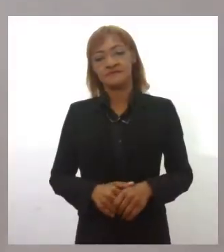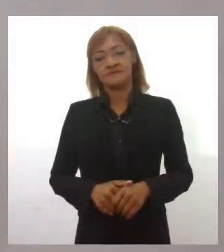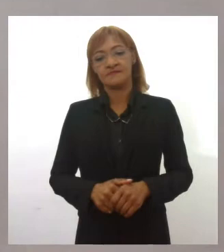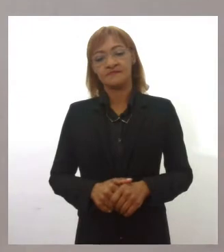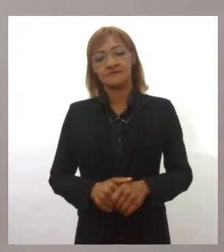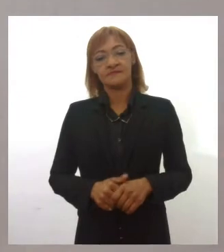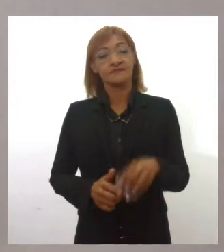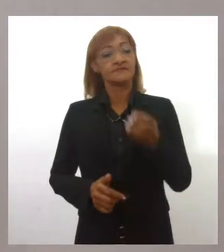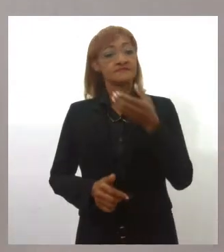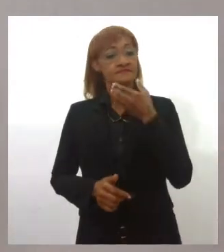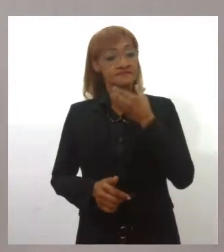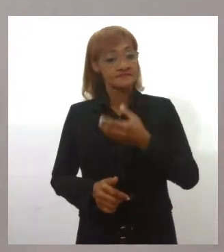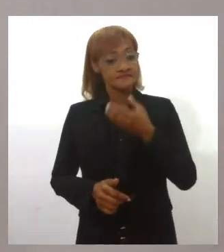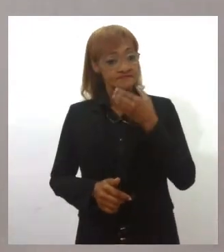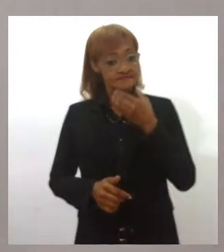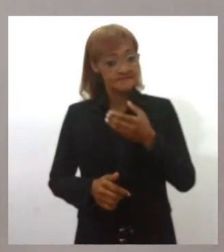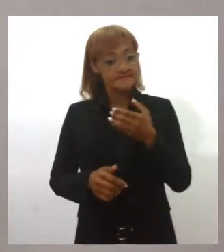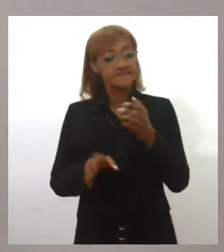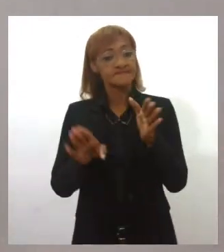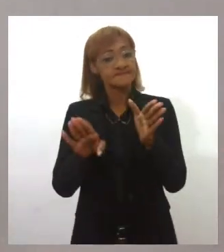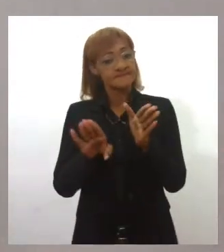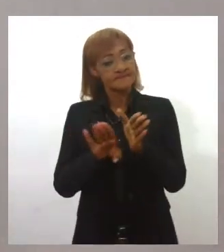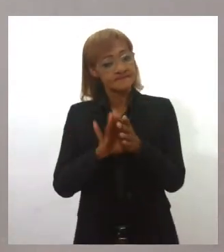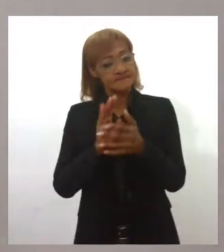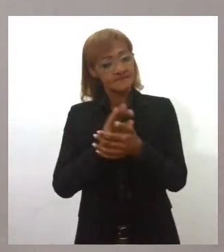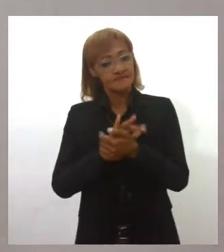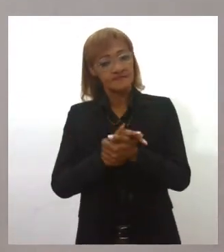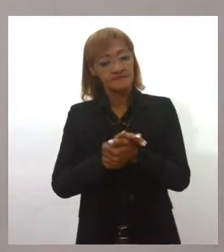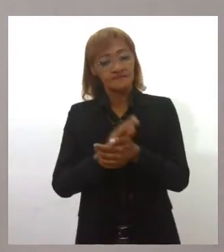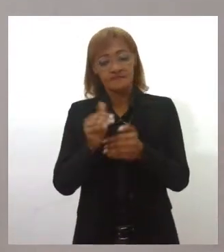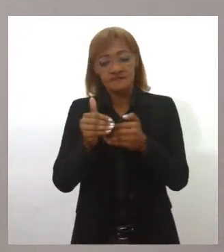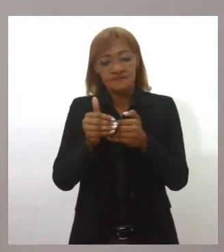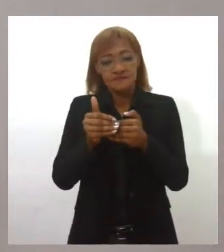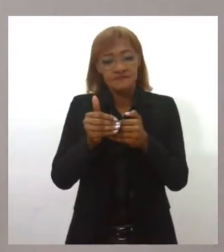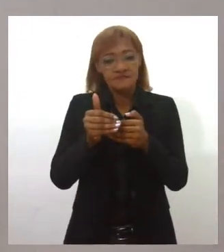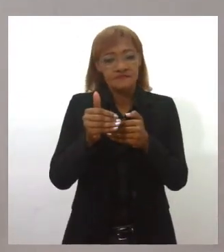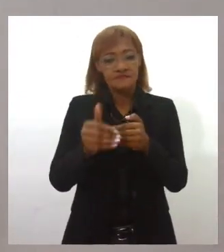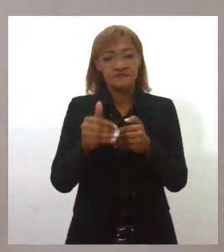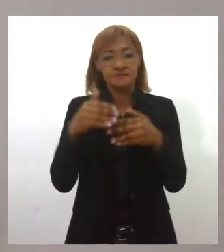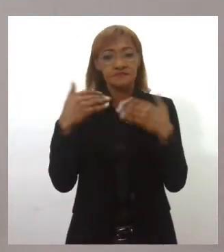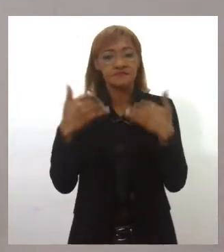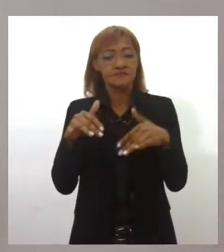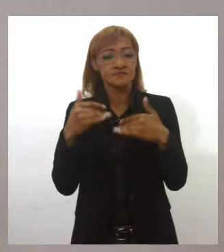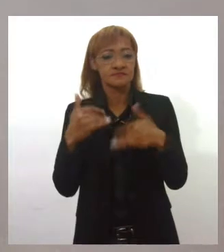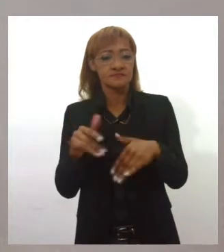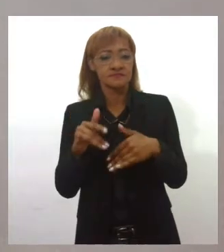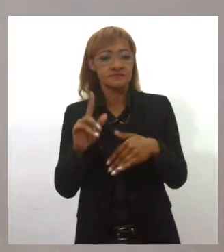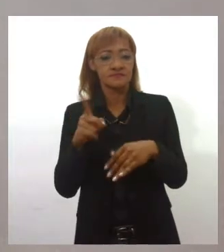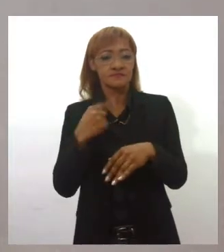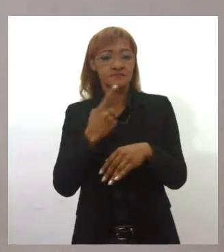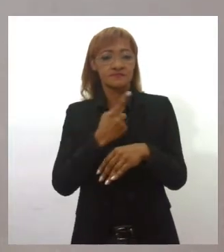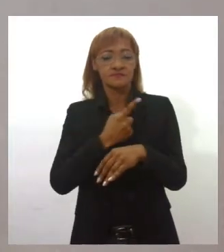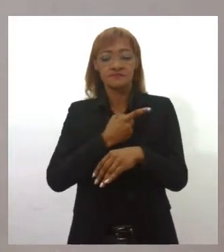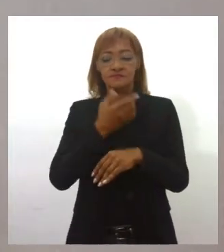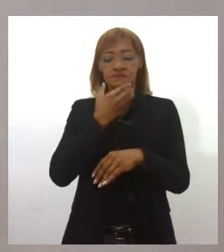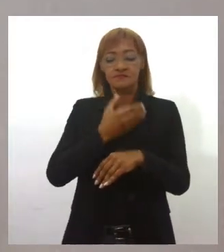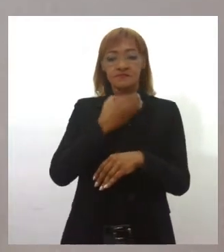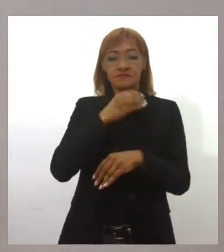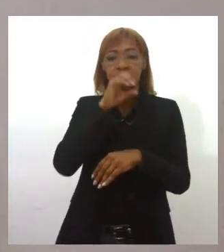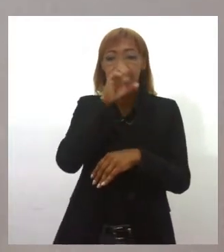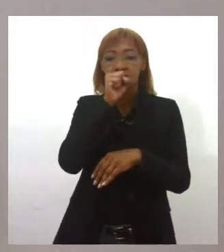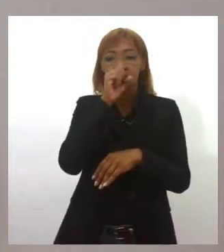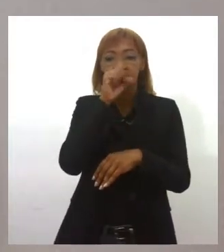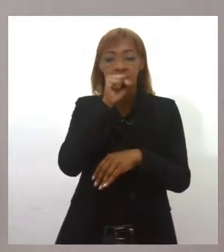Dezembro chegou e com eles vai se aproximando o verão e chega também o nosso Dezembro Laranja, que é uma